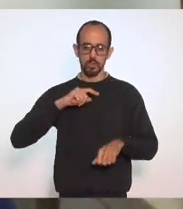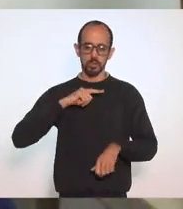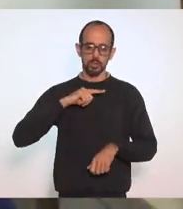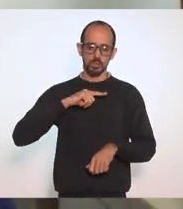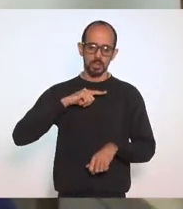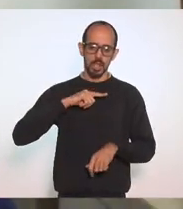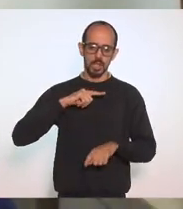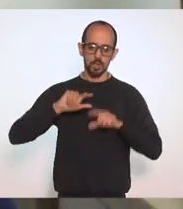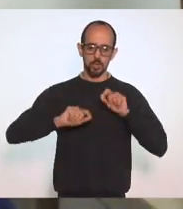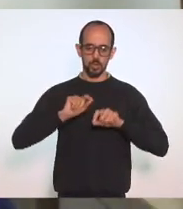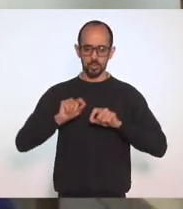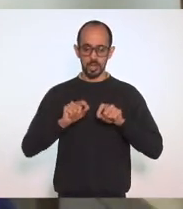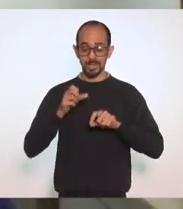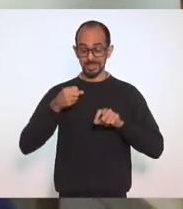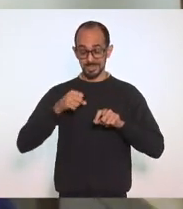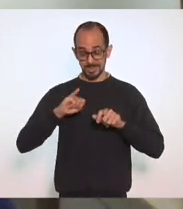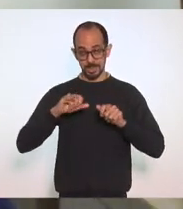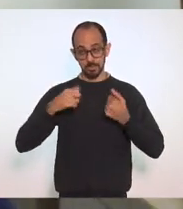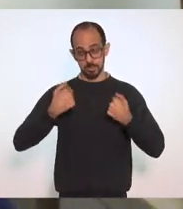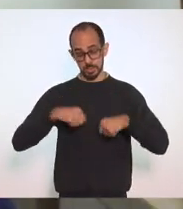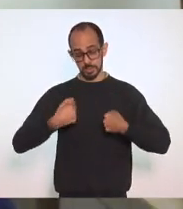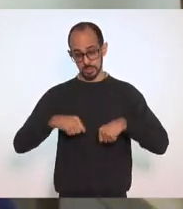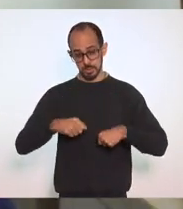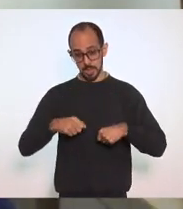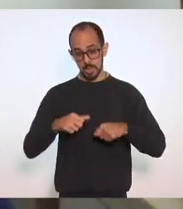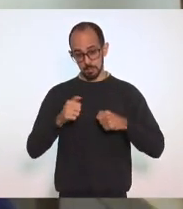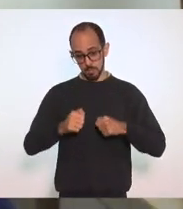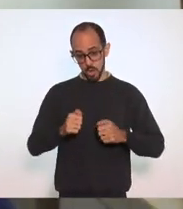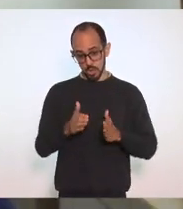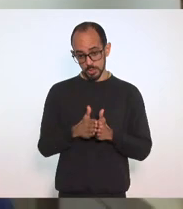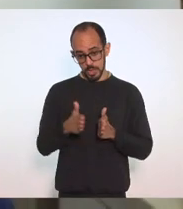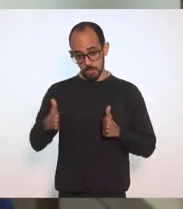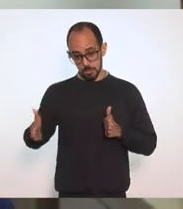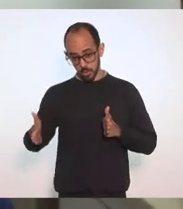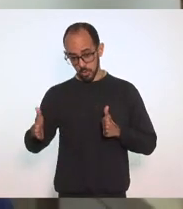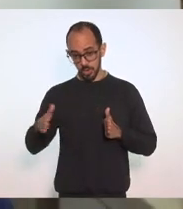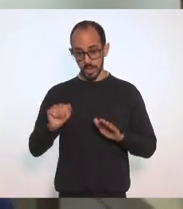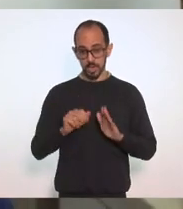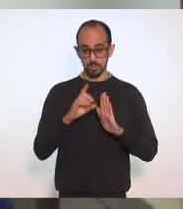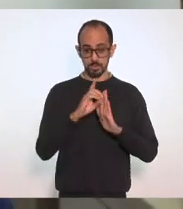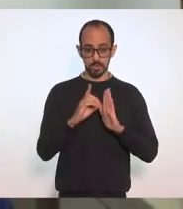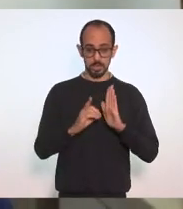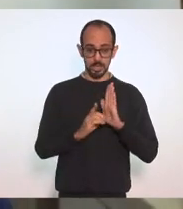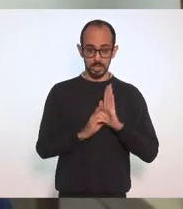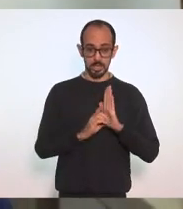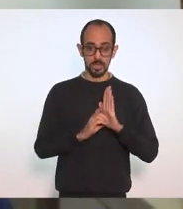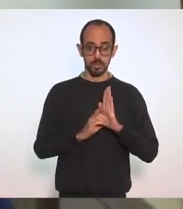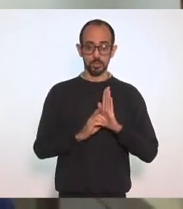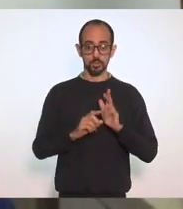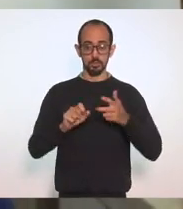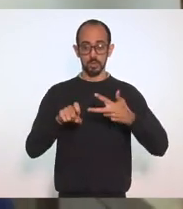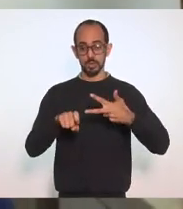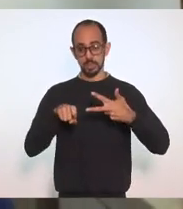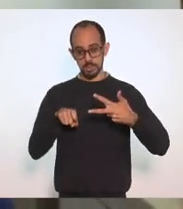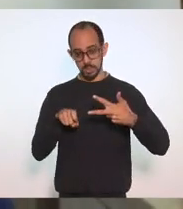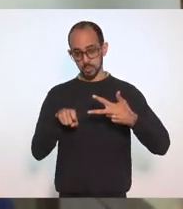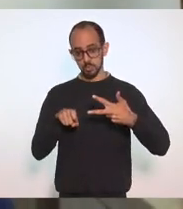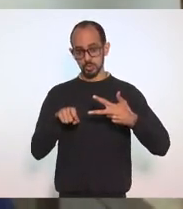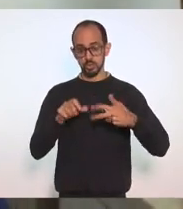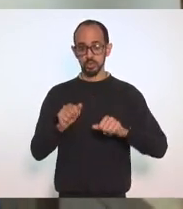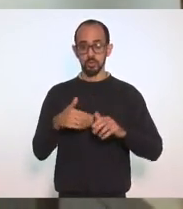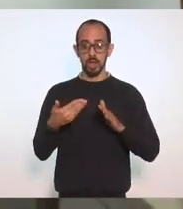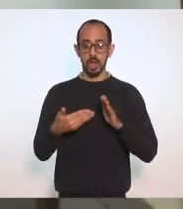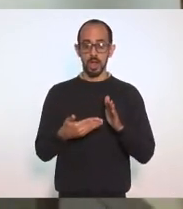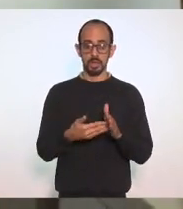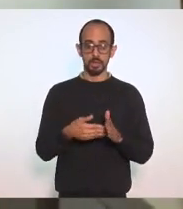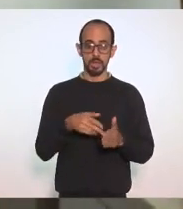caso seja necessário, poderá ser prorrogado através de decreto do Projeto Executivo, enquanto perdurar o